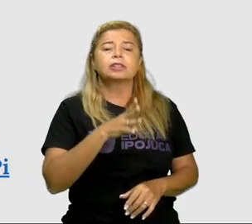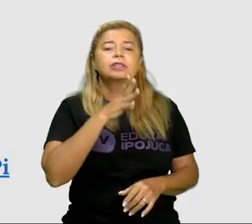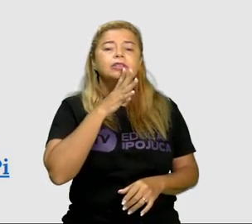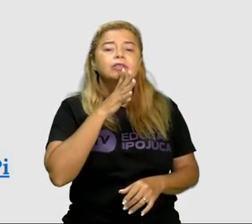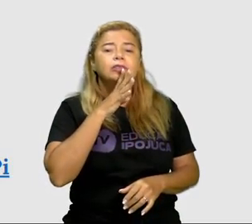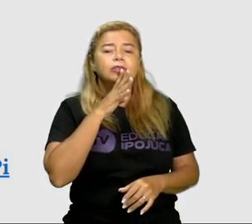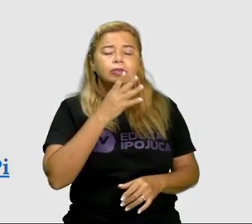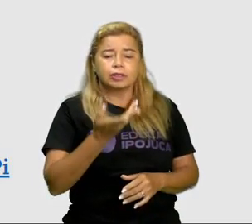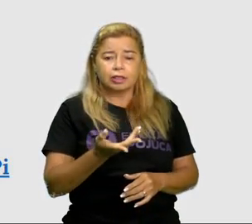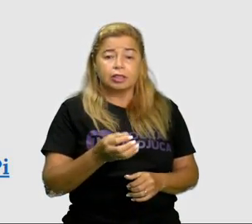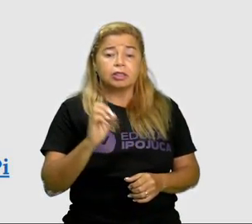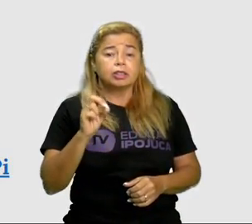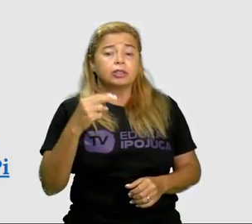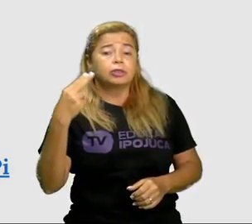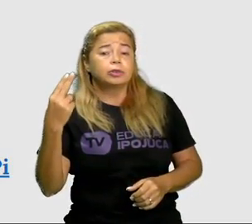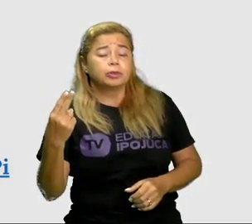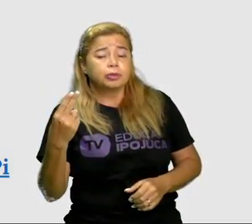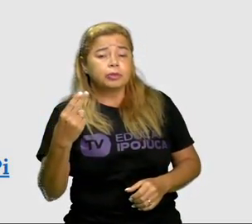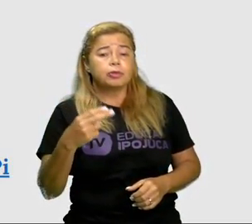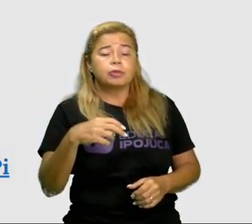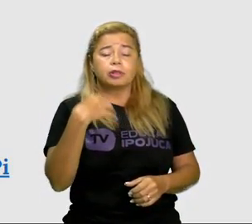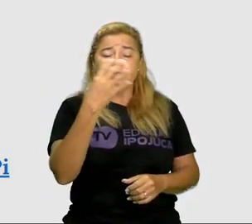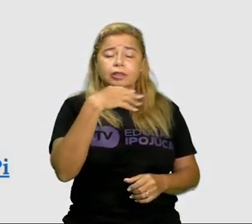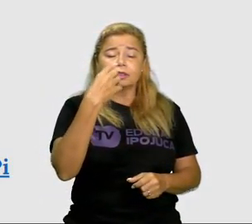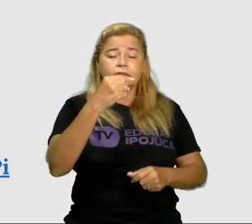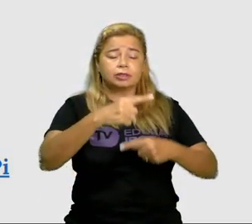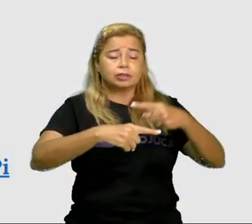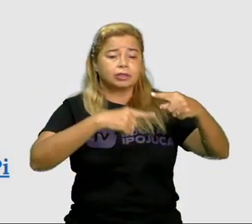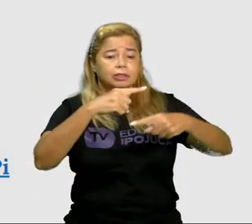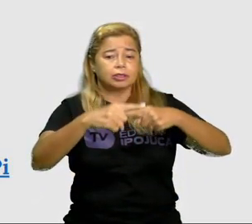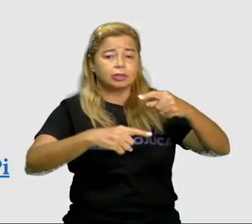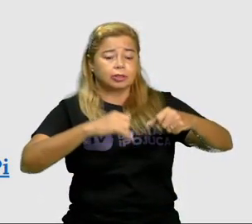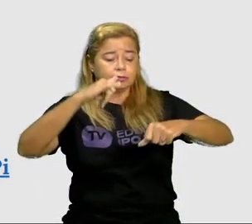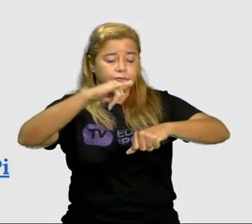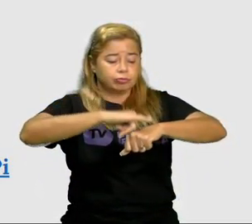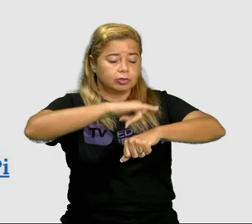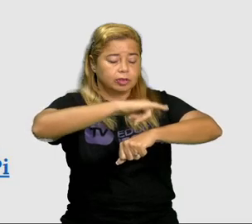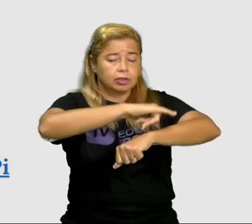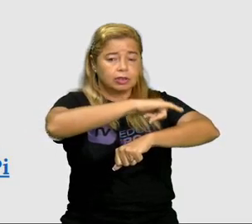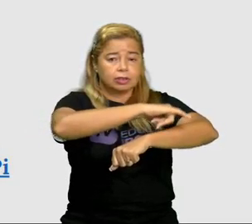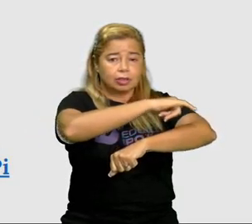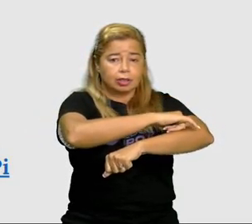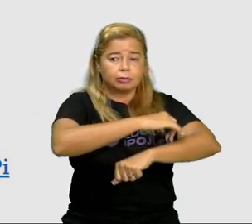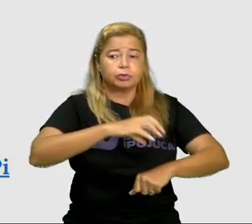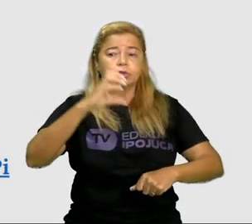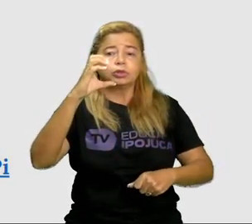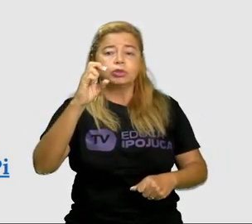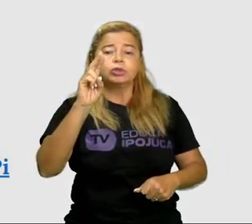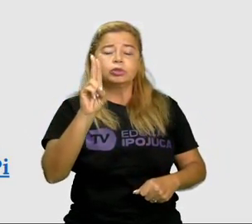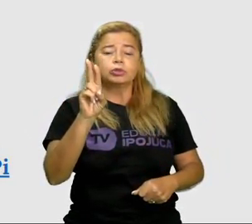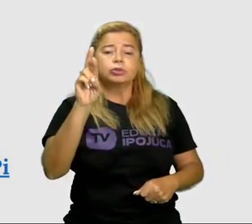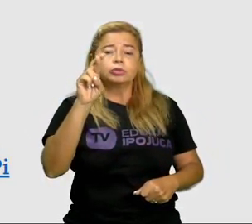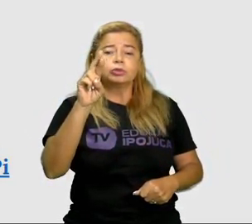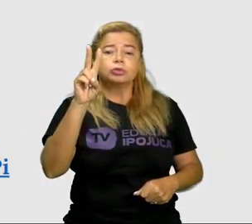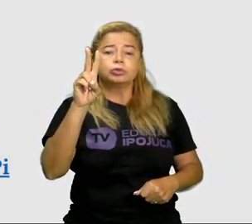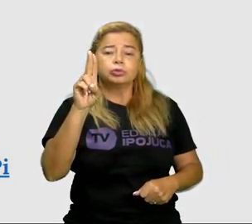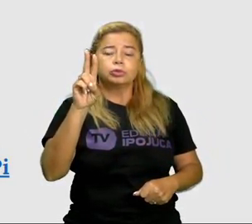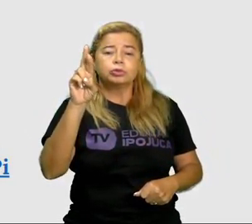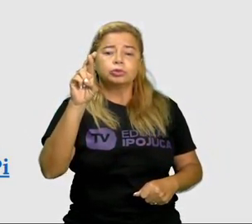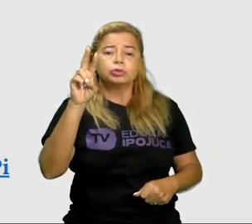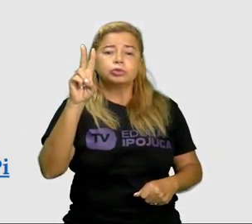ou a cantiga de roda do sapo cururu? Então diz assim ó, sapo cururu